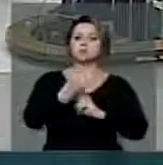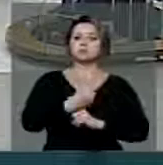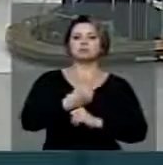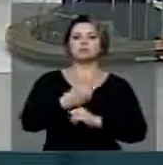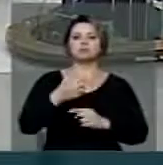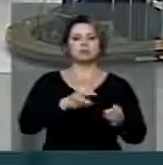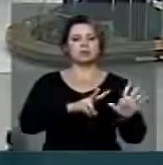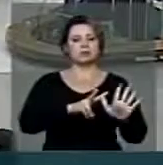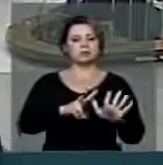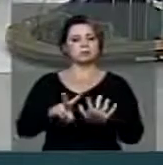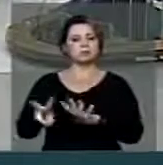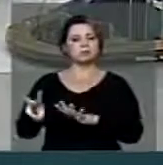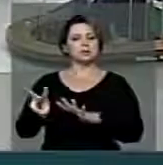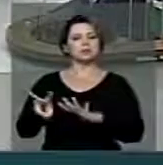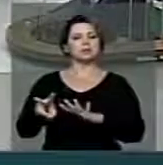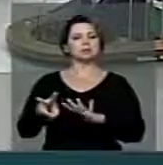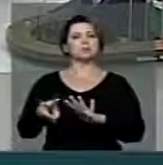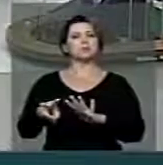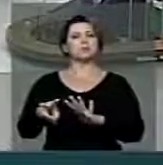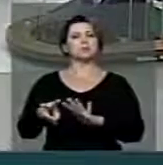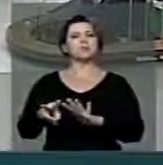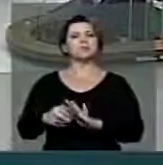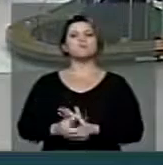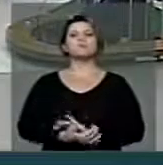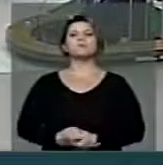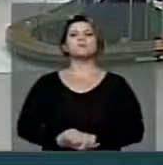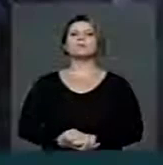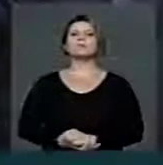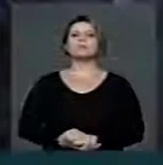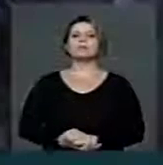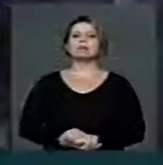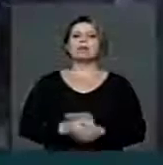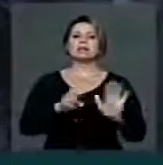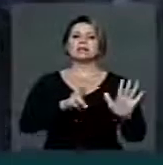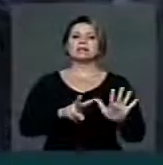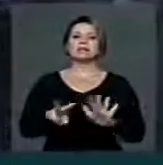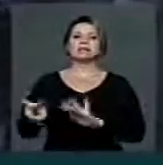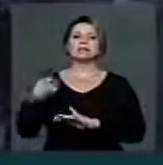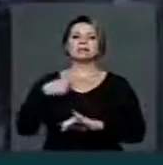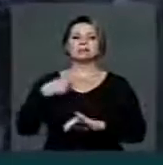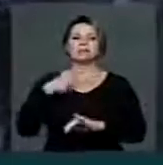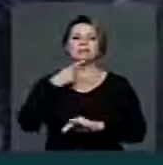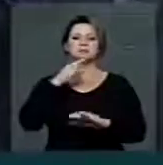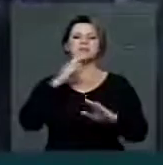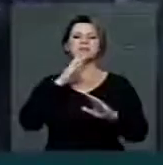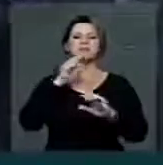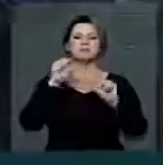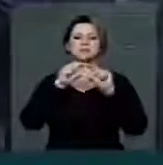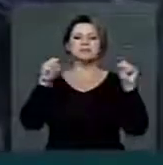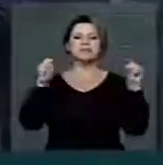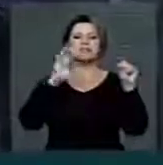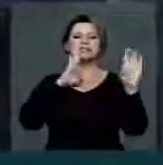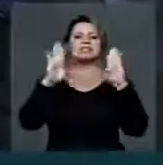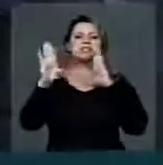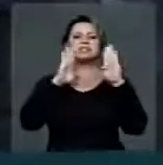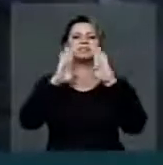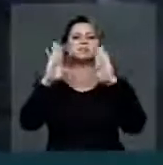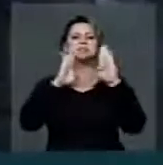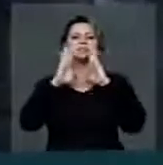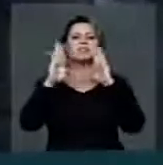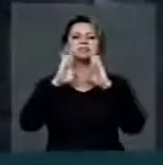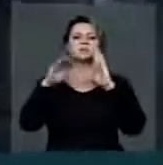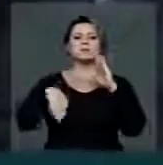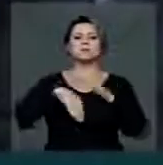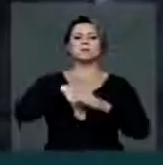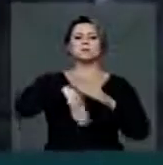coloquei uma frasezinha lá no seu Facebook, o trabalho social que você vem fazendo, futebol que